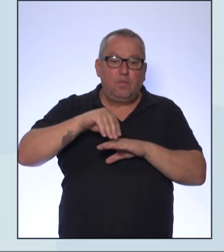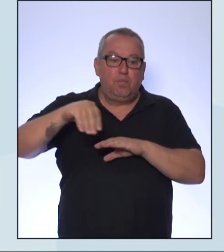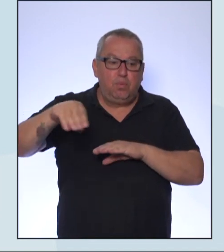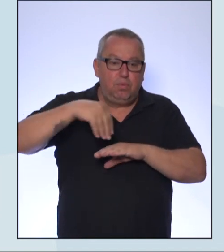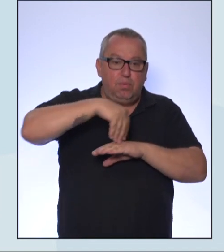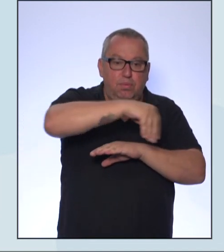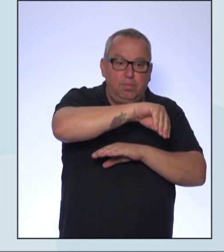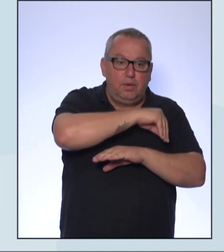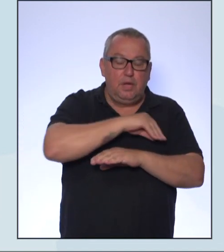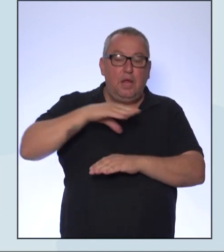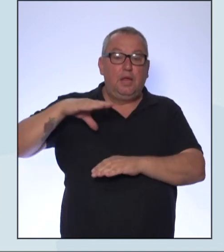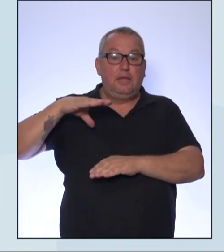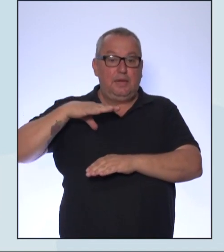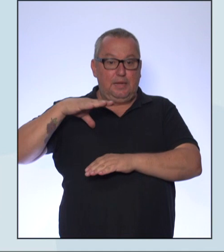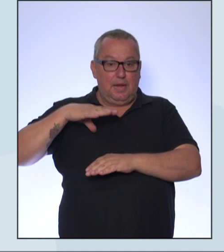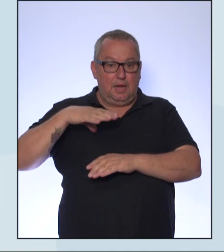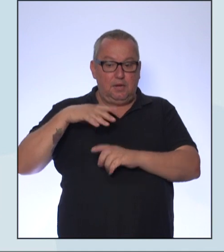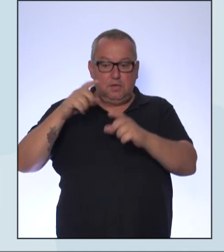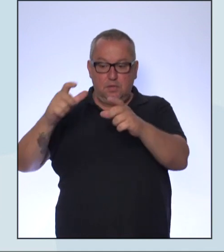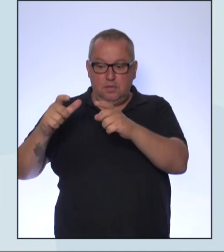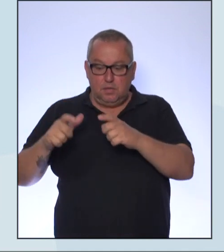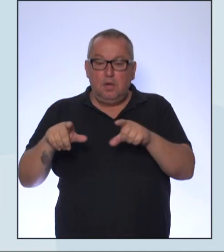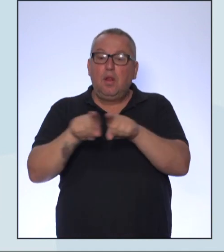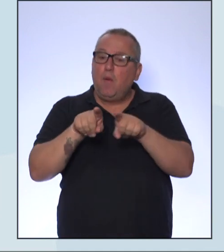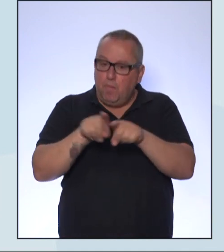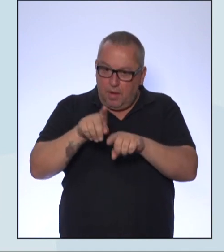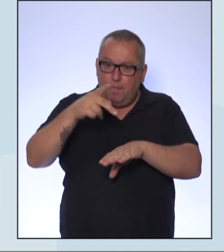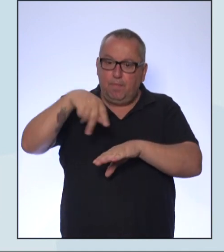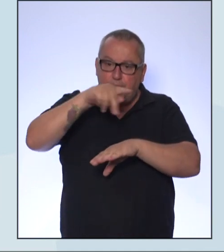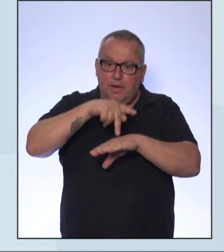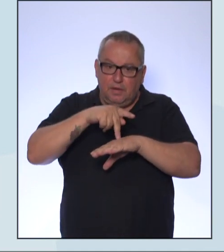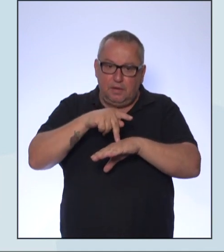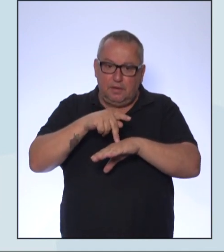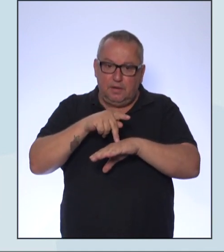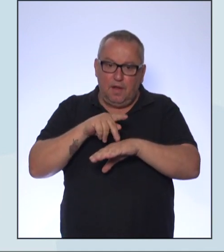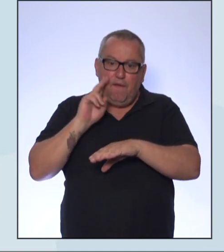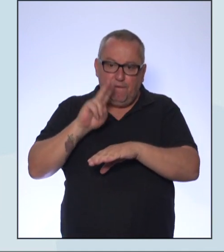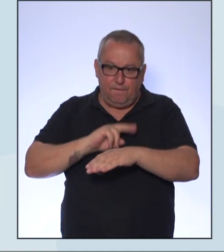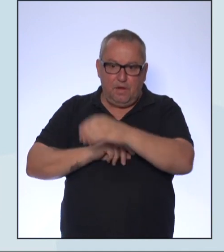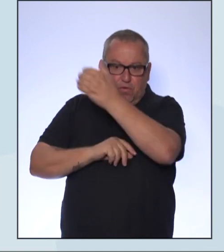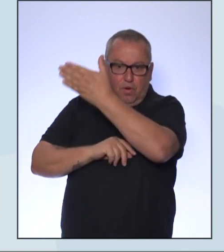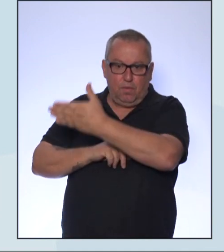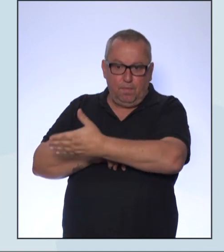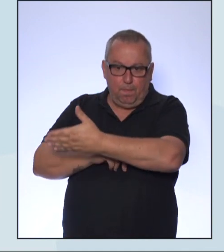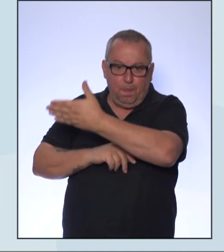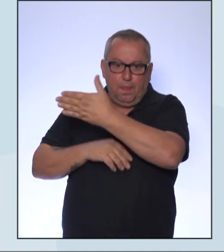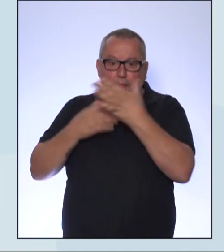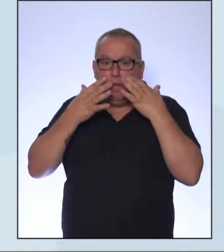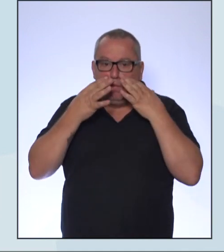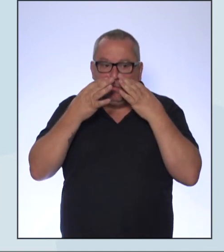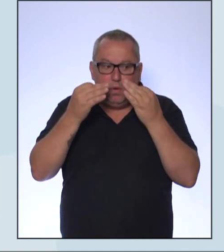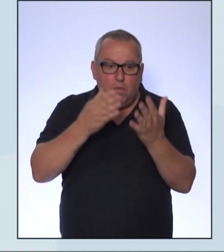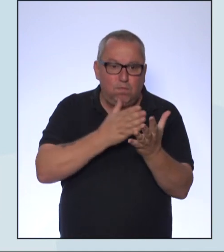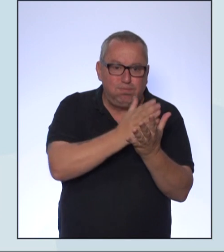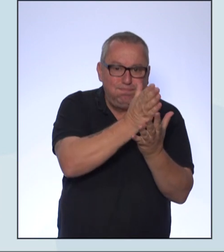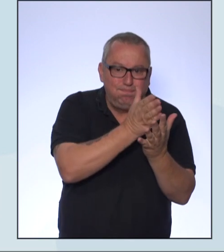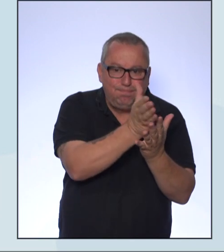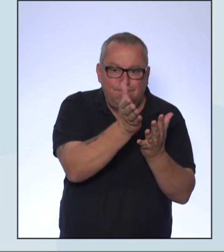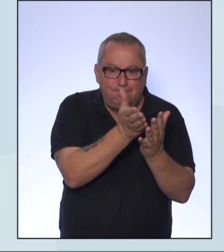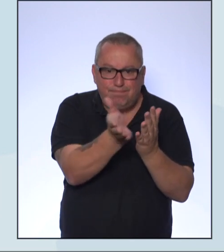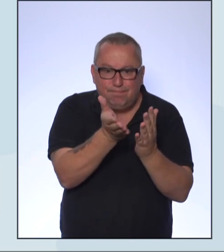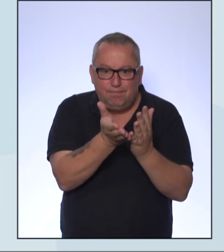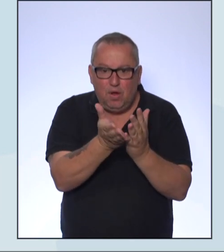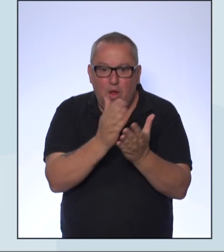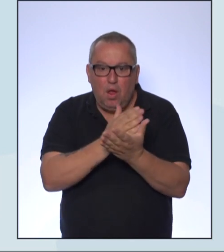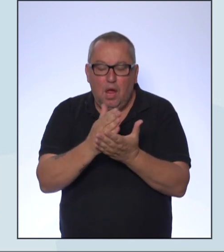entre cidades, regiões e países. Observem aí que essas rotas de dispersão, ela sai da